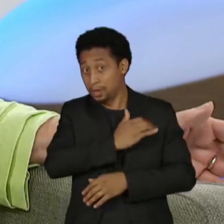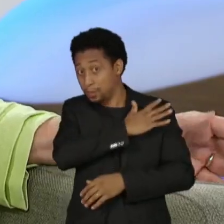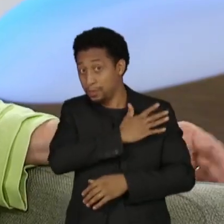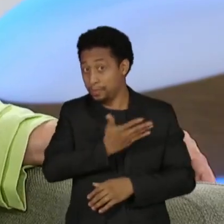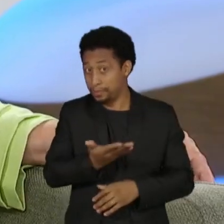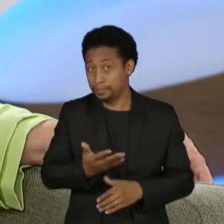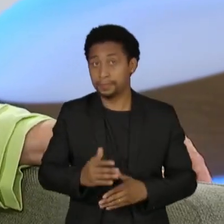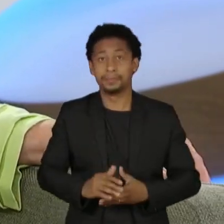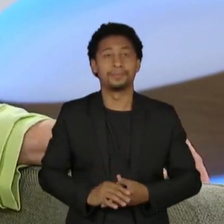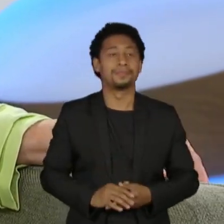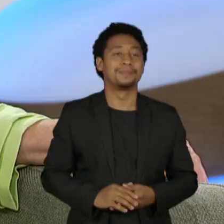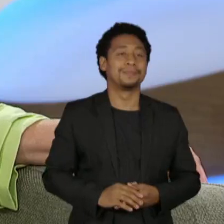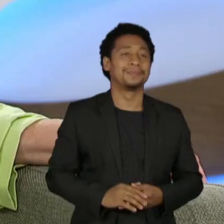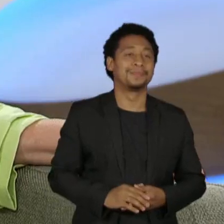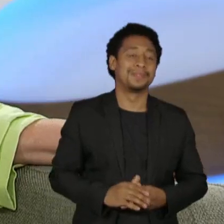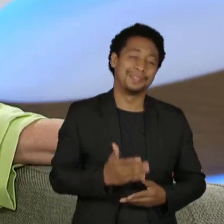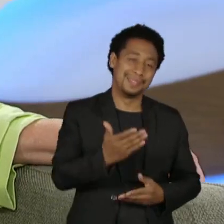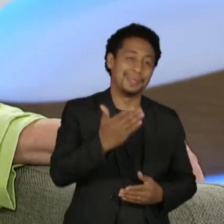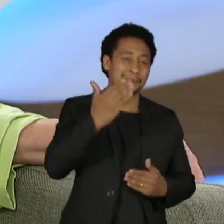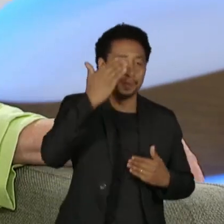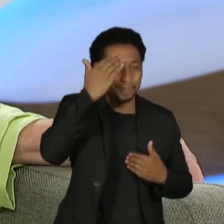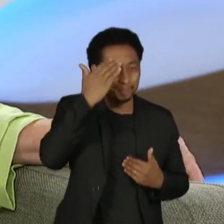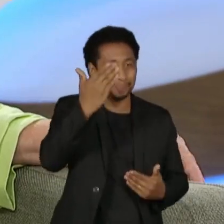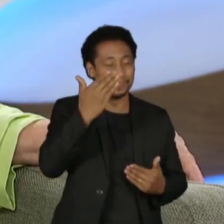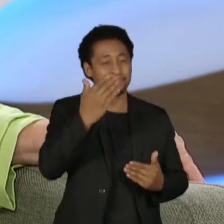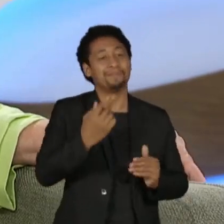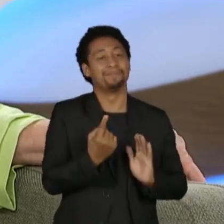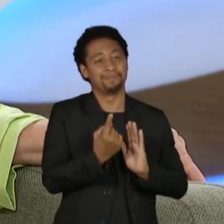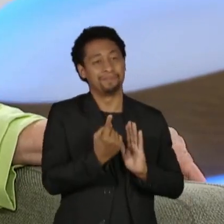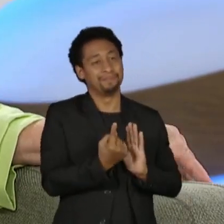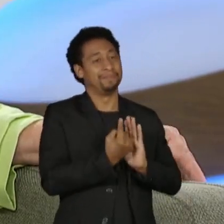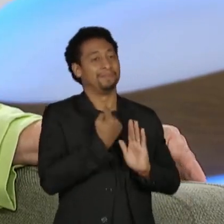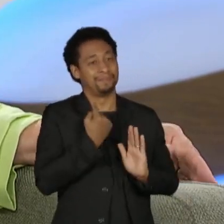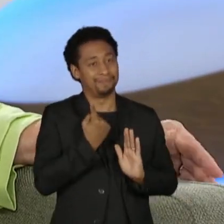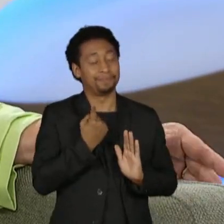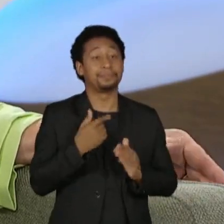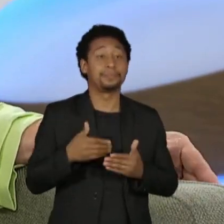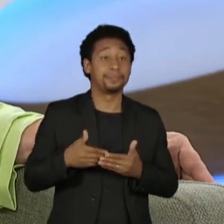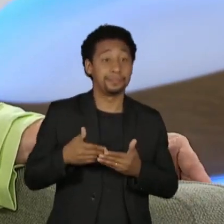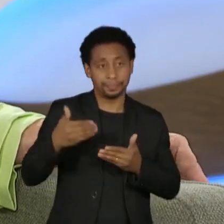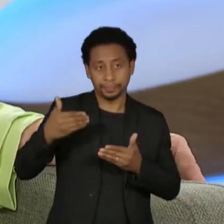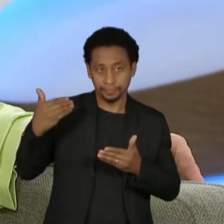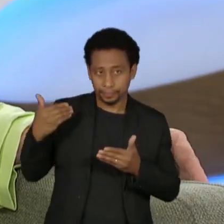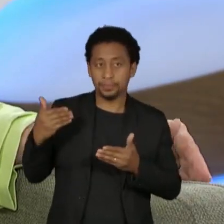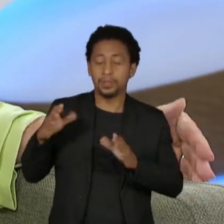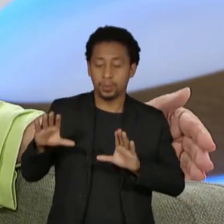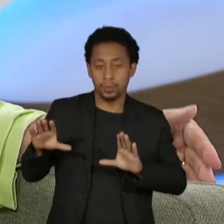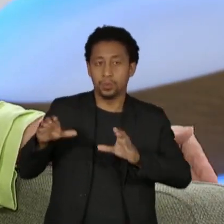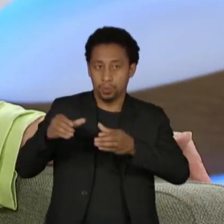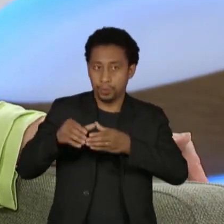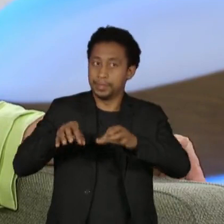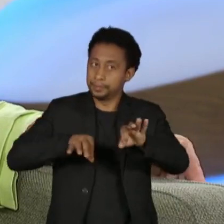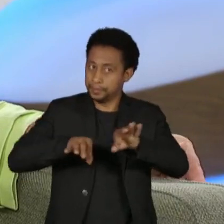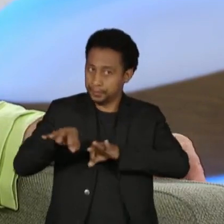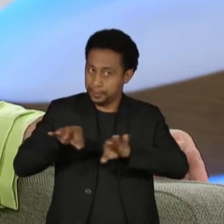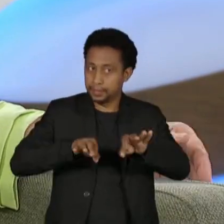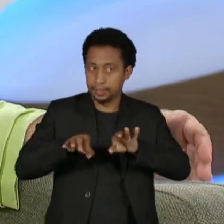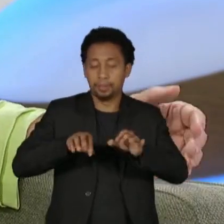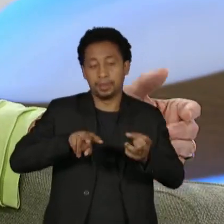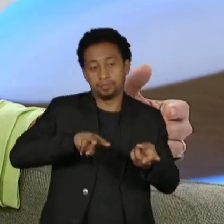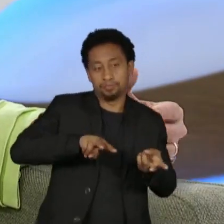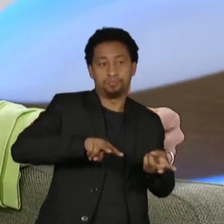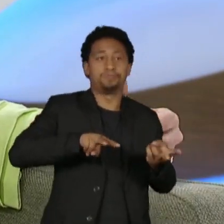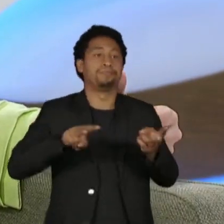Elaize, obrigada pela sua pergunta. Desde o período de transição de governo, portanto, desde o mês de